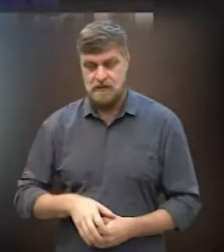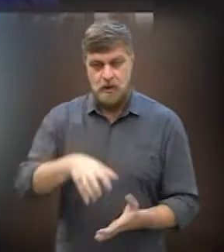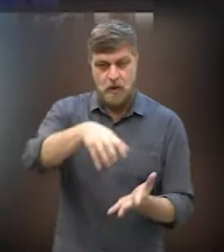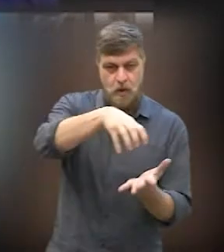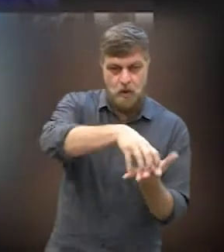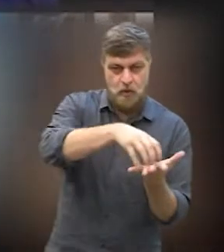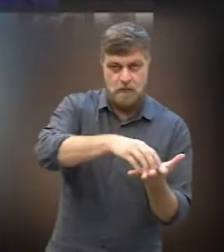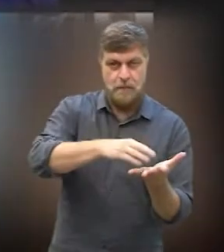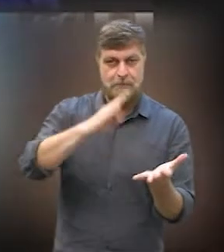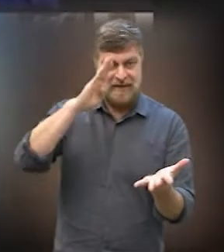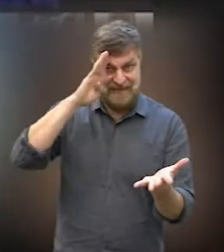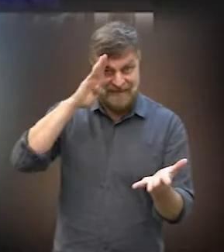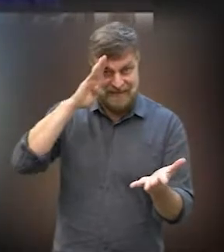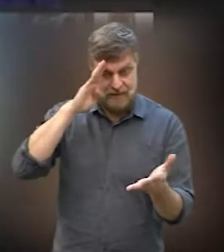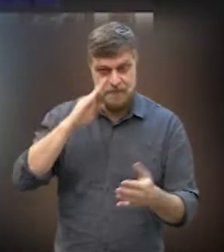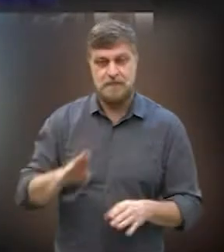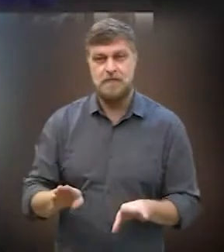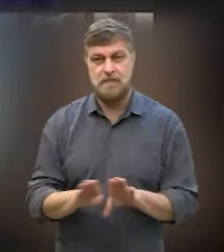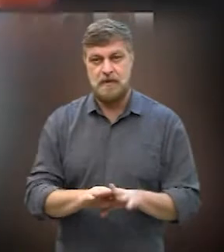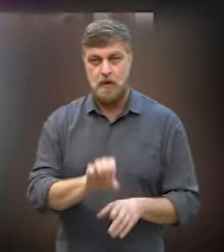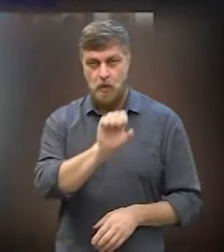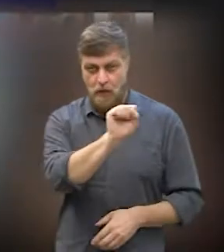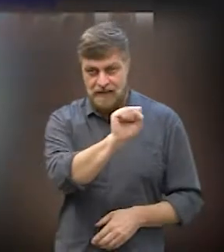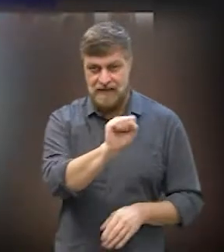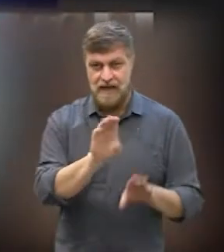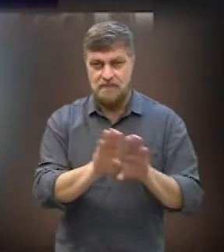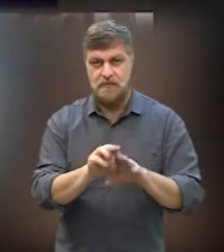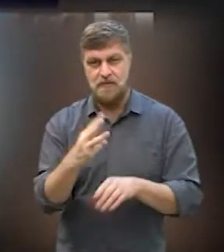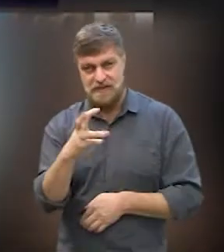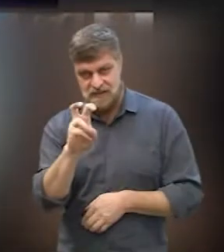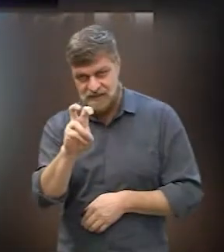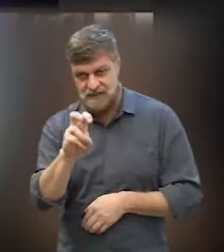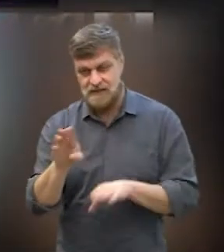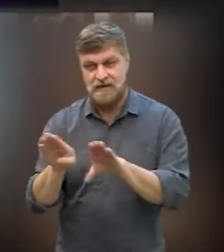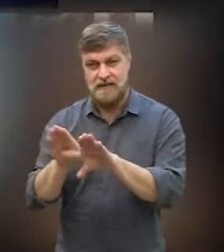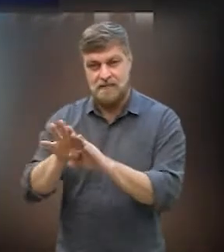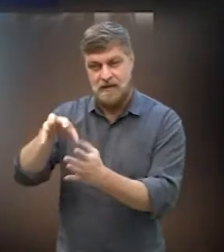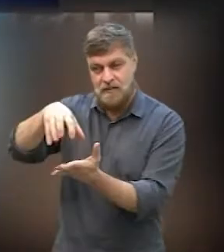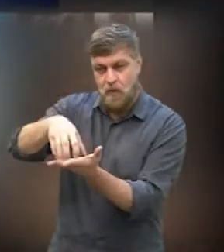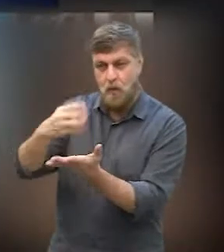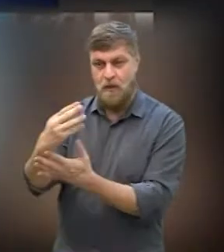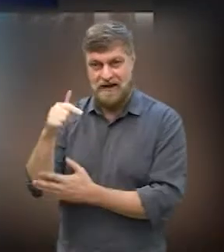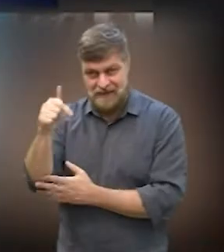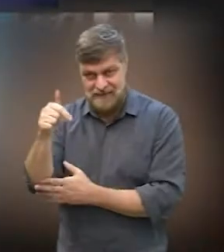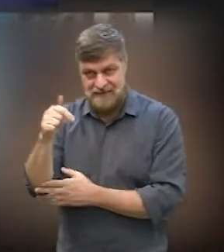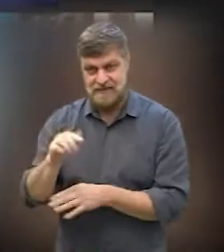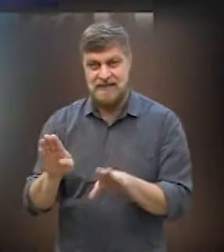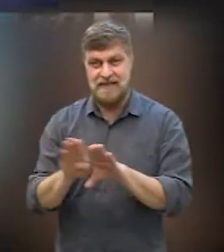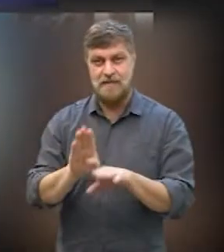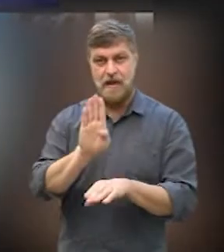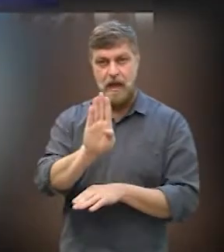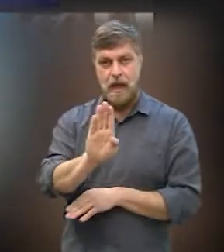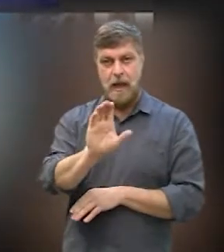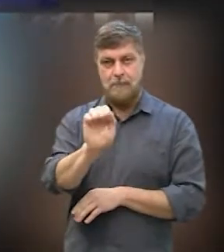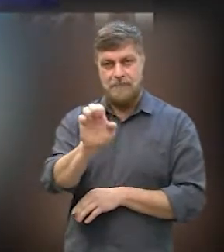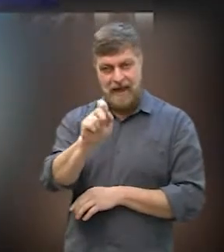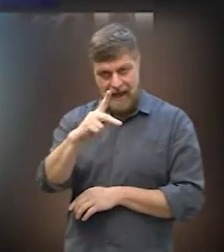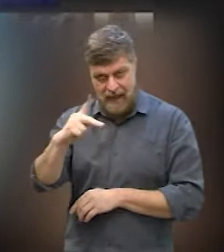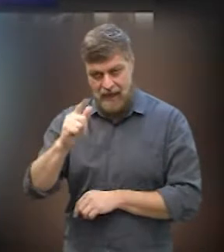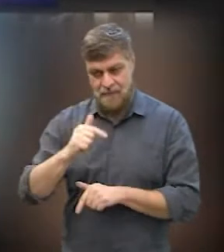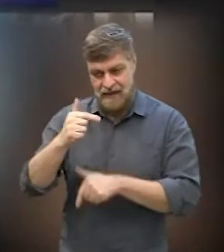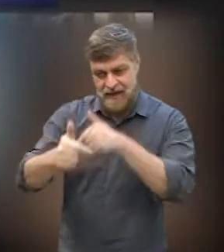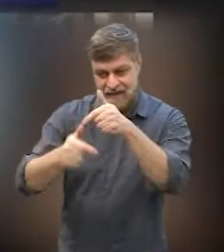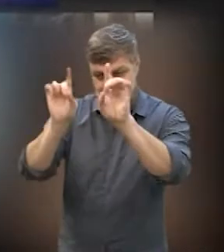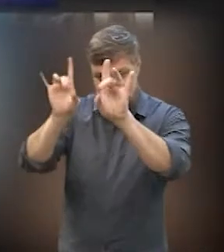os Batalhões de Polícia Militar do Interior, o 8º, o 35º, o 47º, o VAEP, Batalhão de